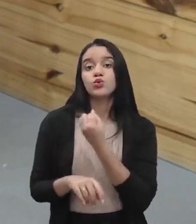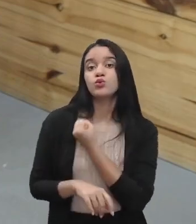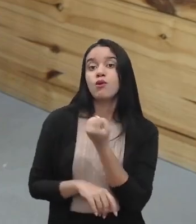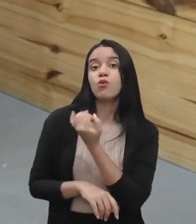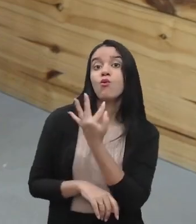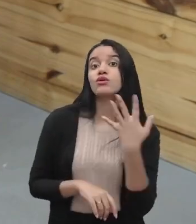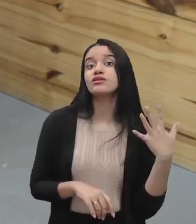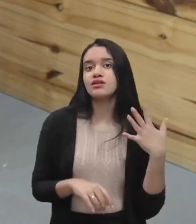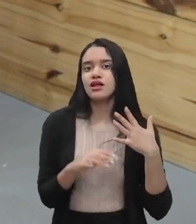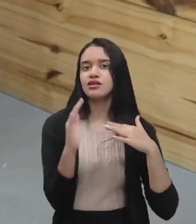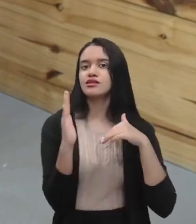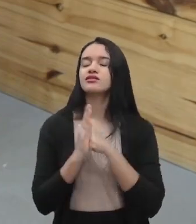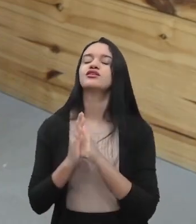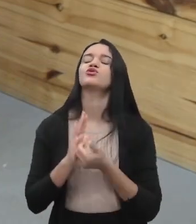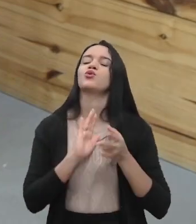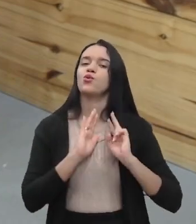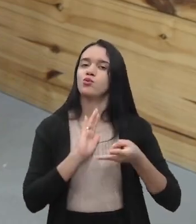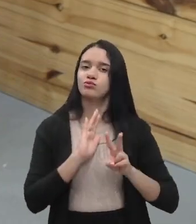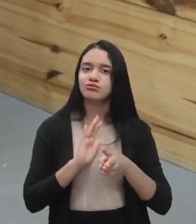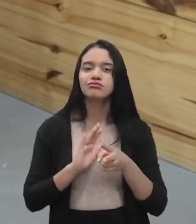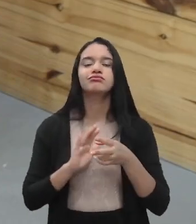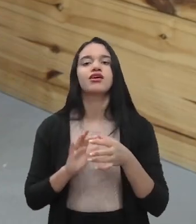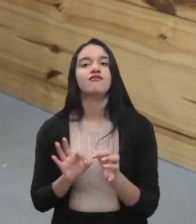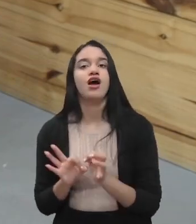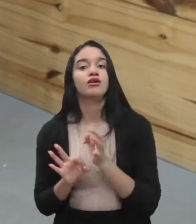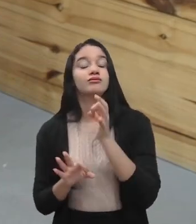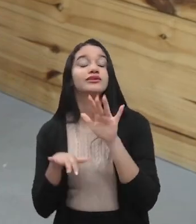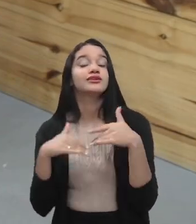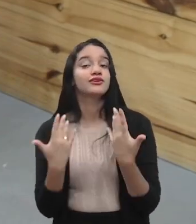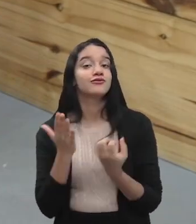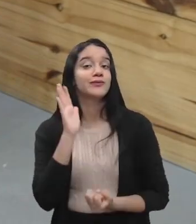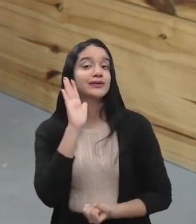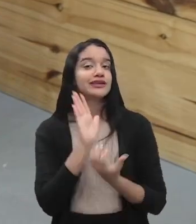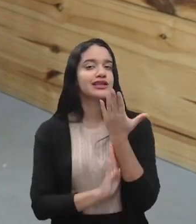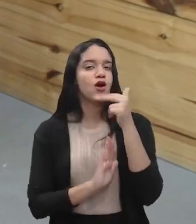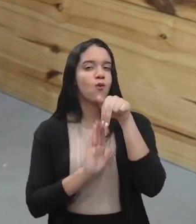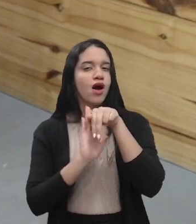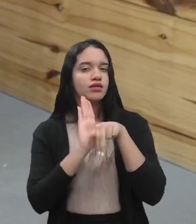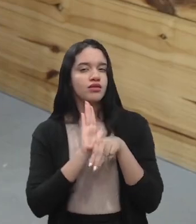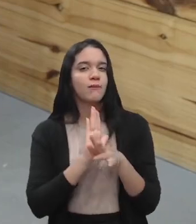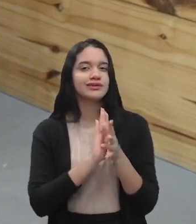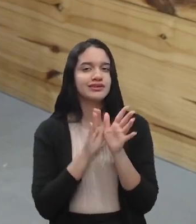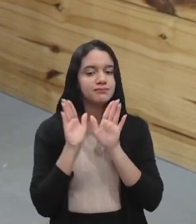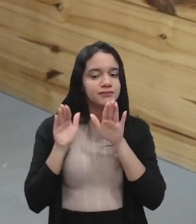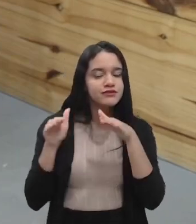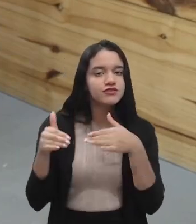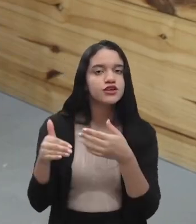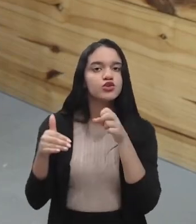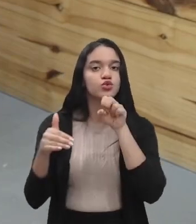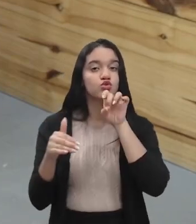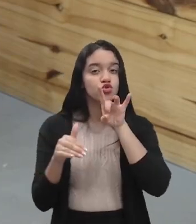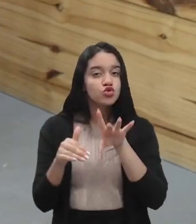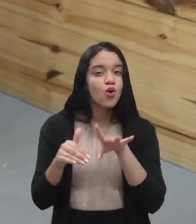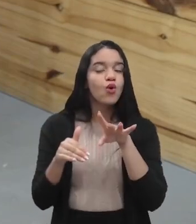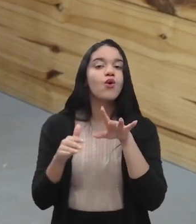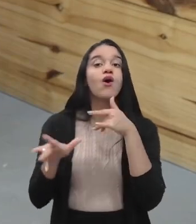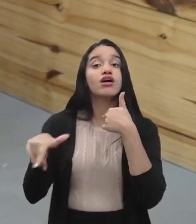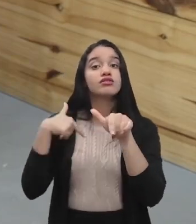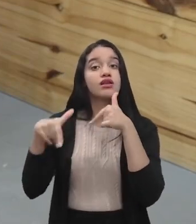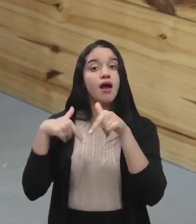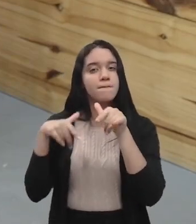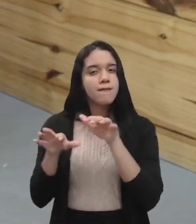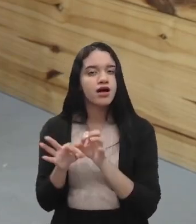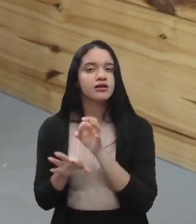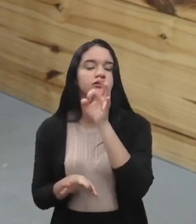continuava grande ou aumentando. Então, vamos criar uma norma específica só para trabalho em altura,